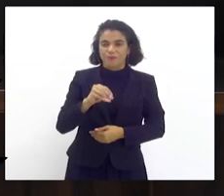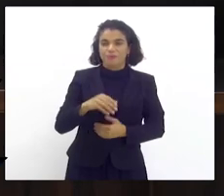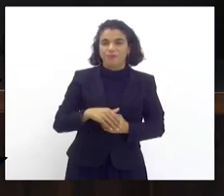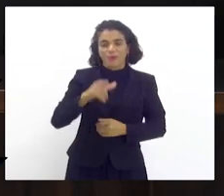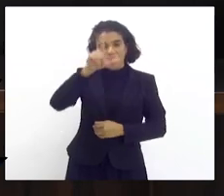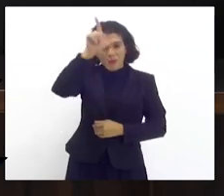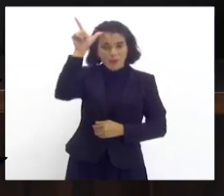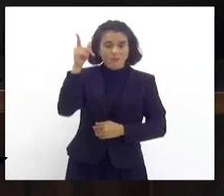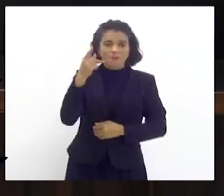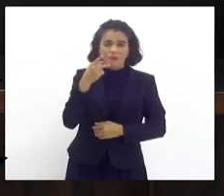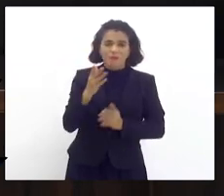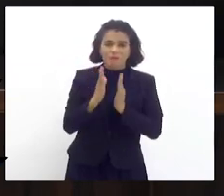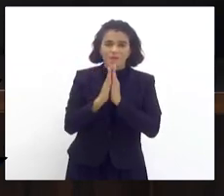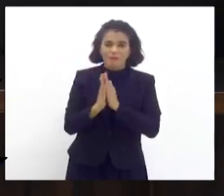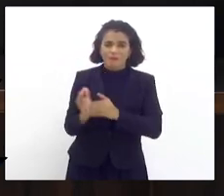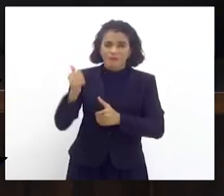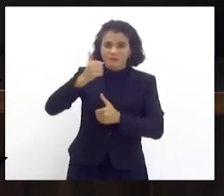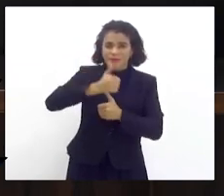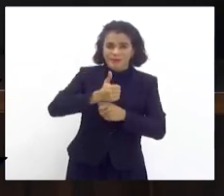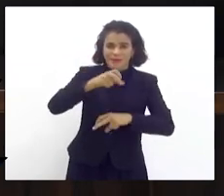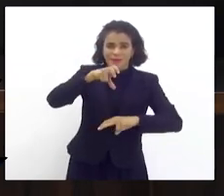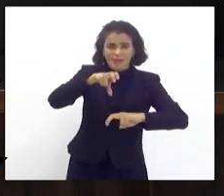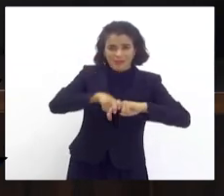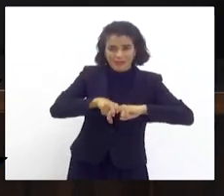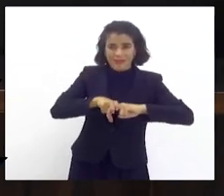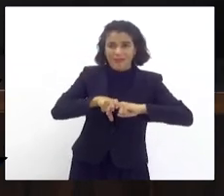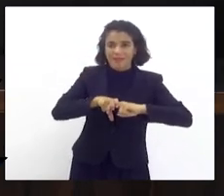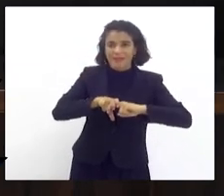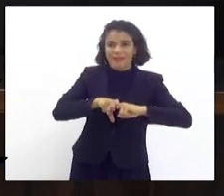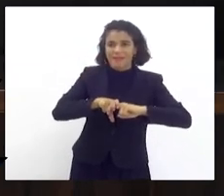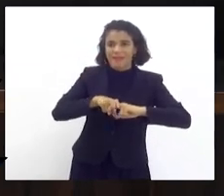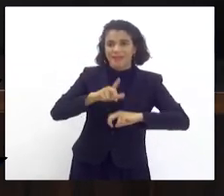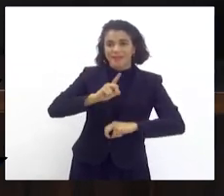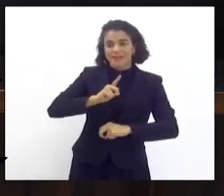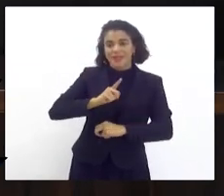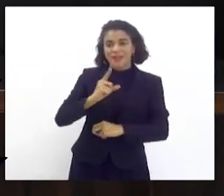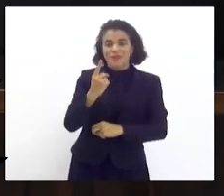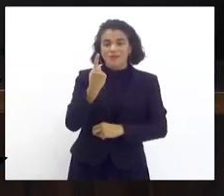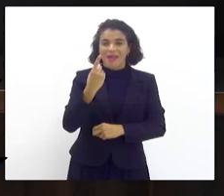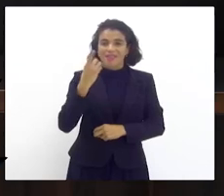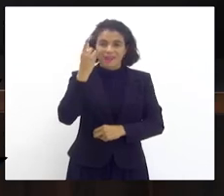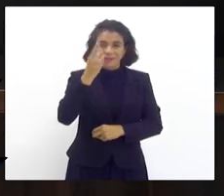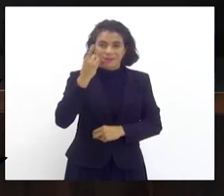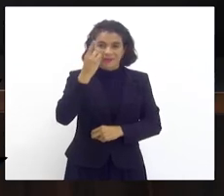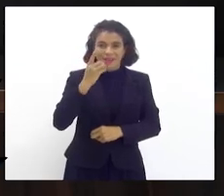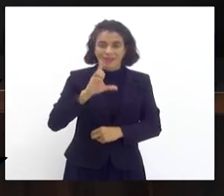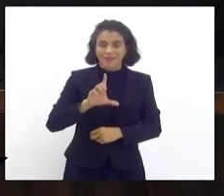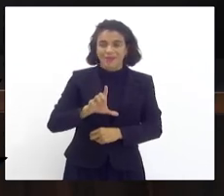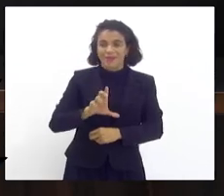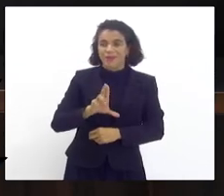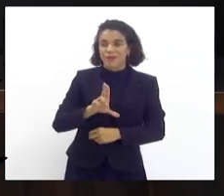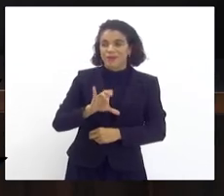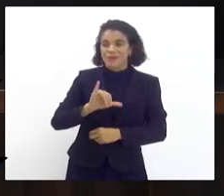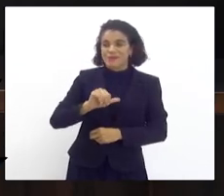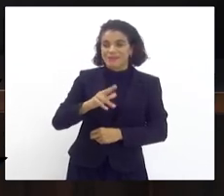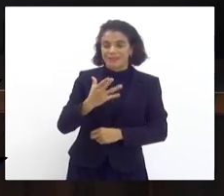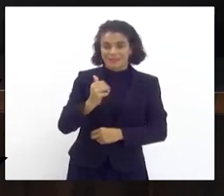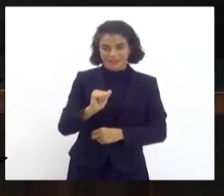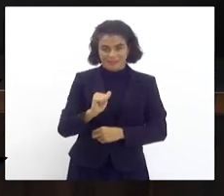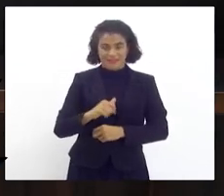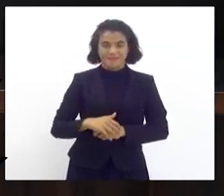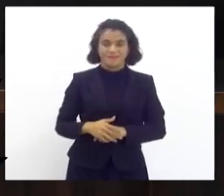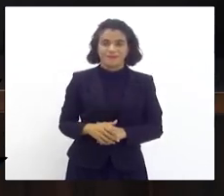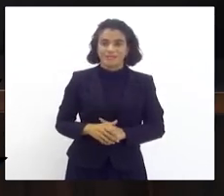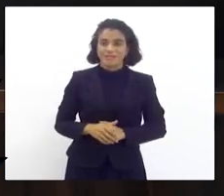Paulo para presidir aqui novamente a sessão que ainda tem nossa deputada Lucinha, nossa querida Lucinha, para também usar o expediente